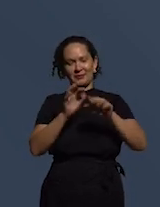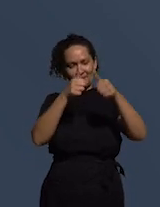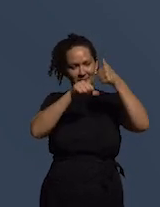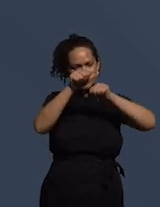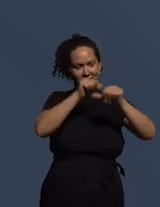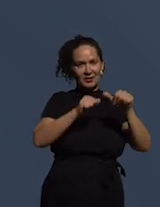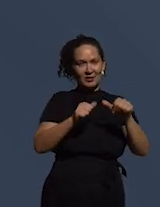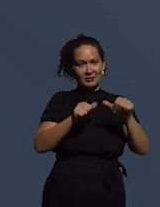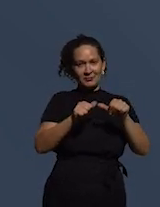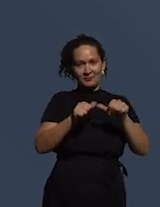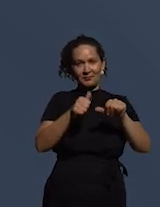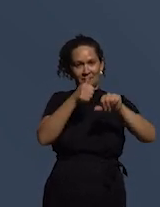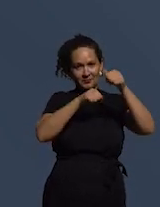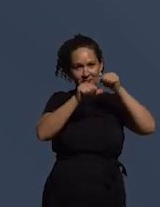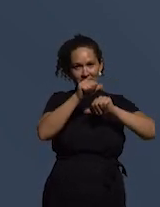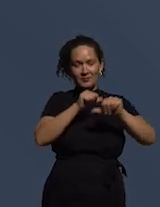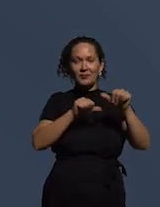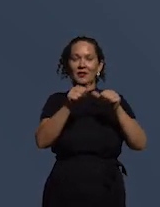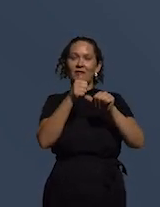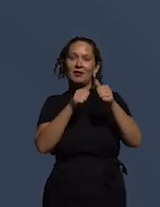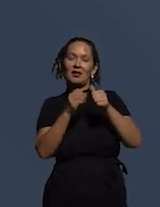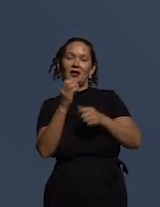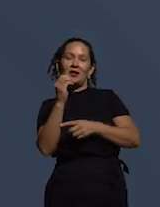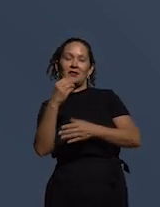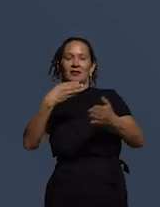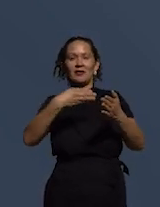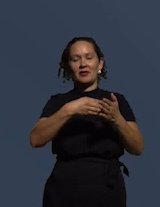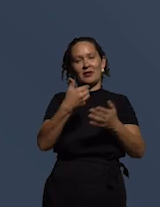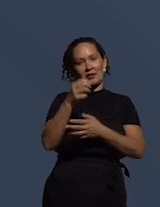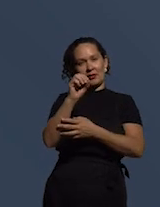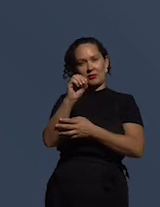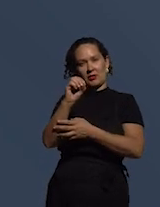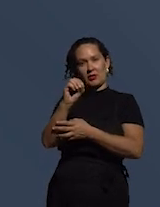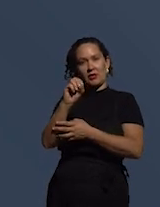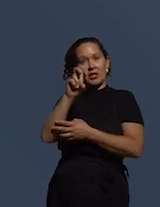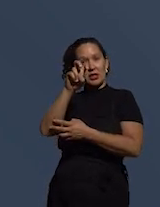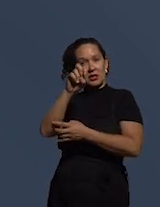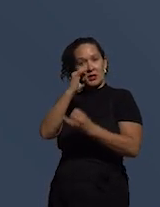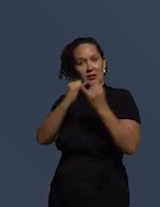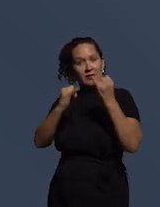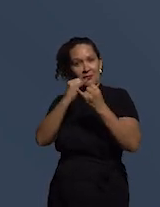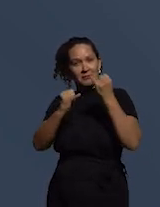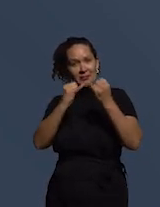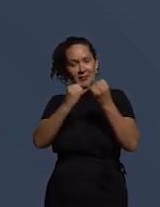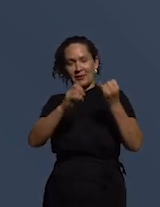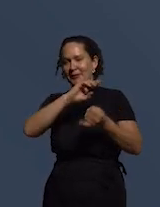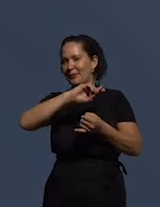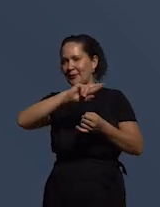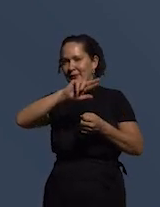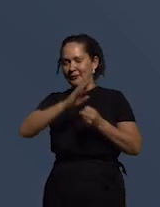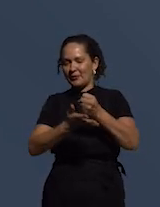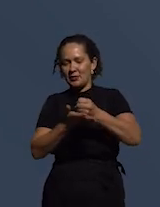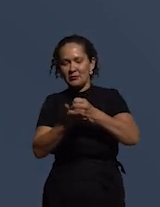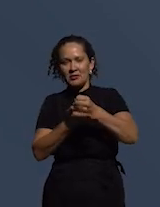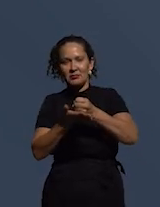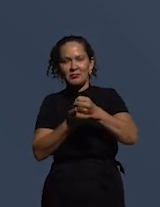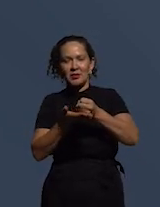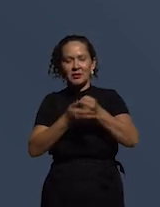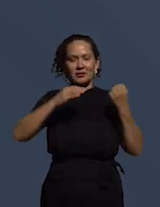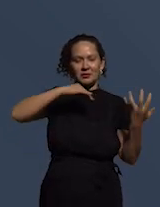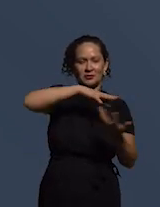de 10 entre 0 a 10 a média é 5,5 não é um pilar que tem uma boa média mundial